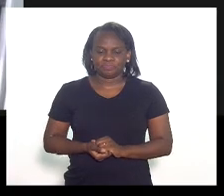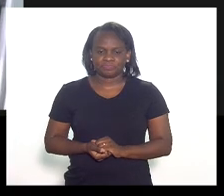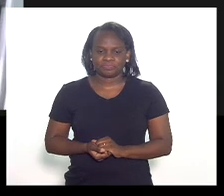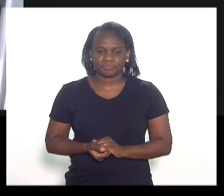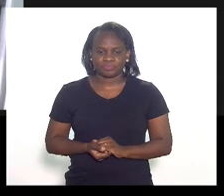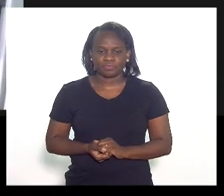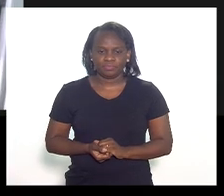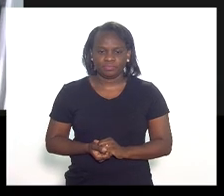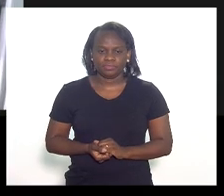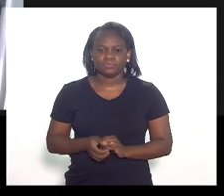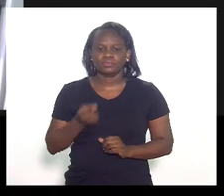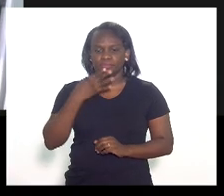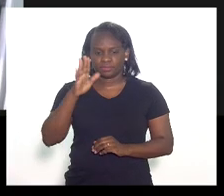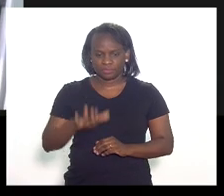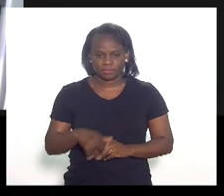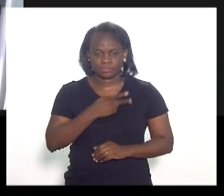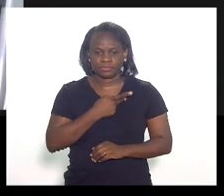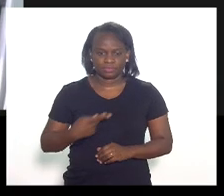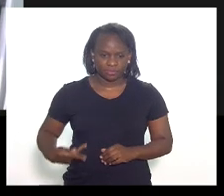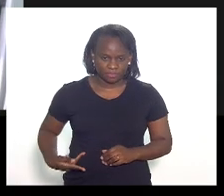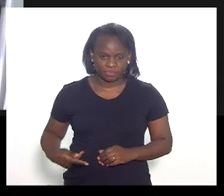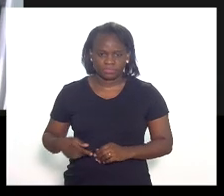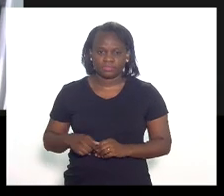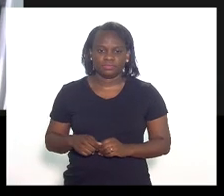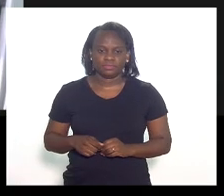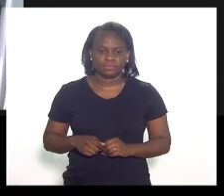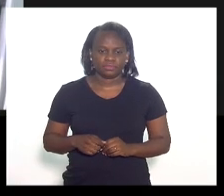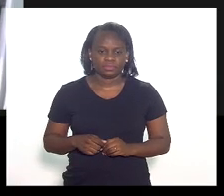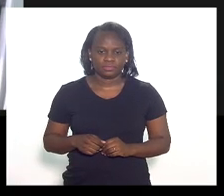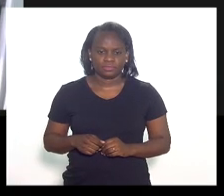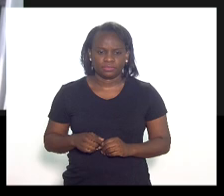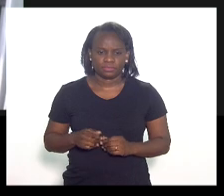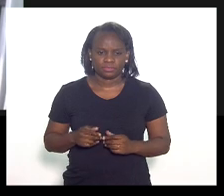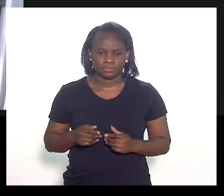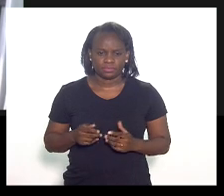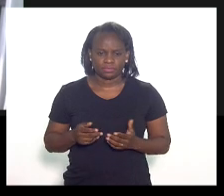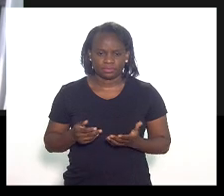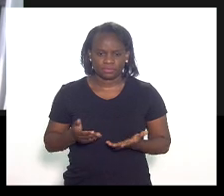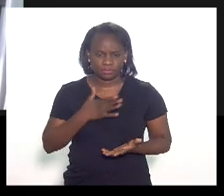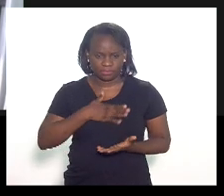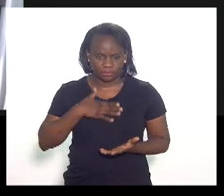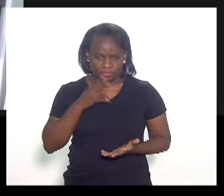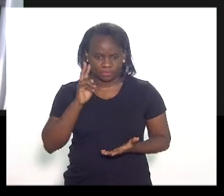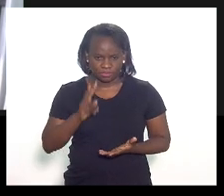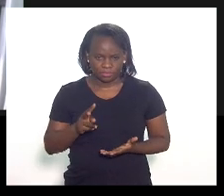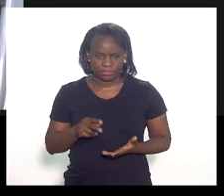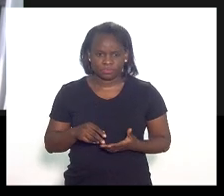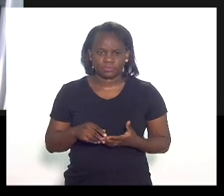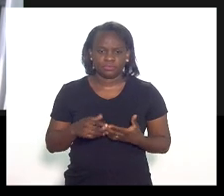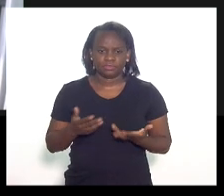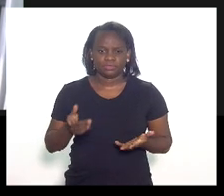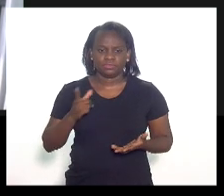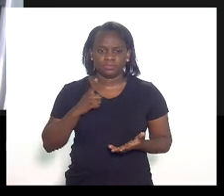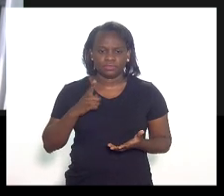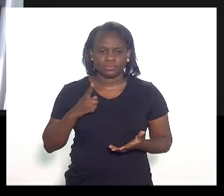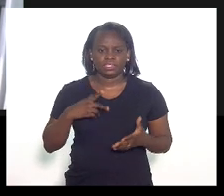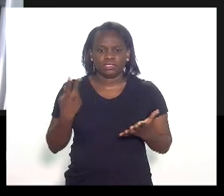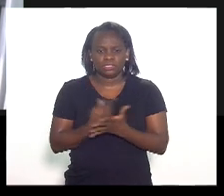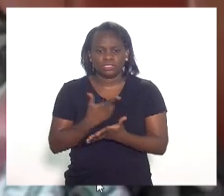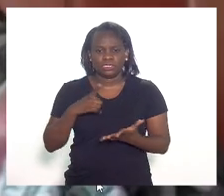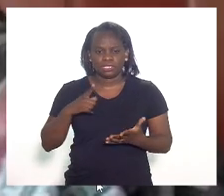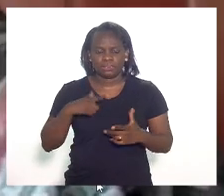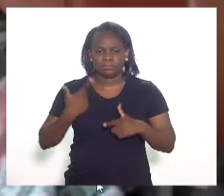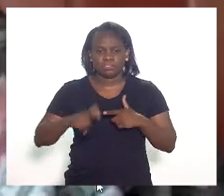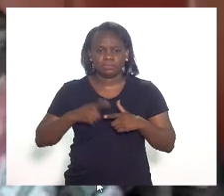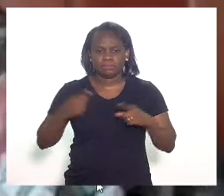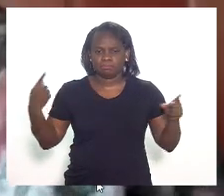Boa tarde, presidenta. Muito bom vê-la assentada aí. É notório que nós vivenciamos uma situação de colapso sanitário,